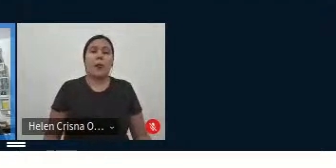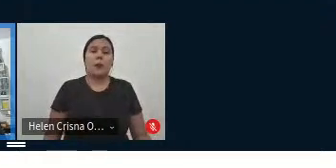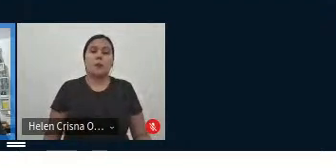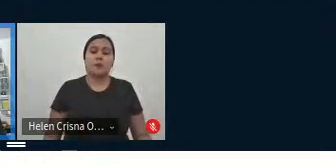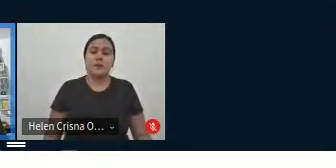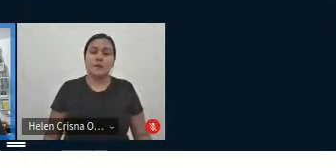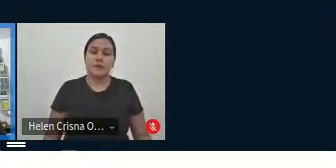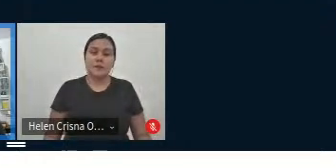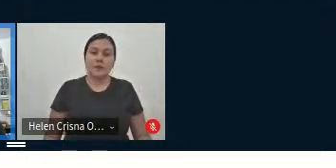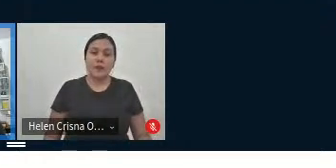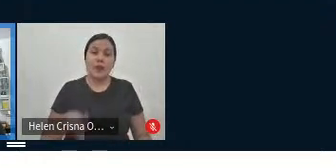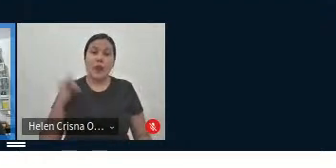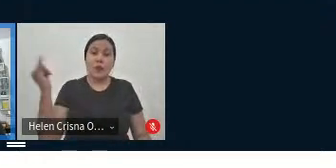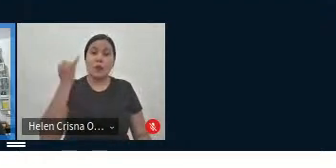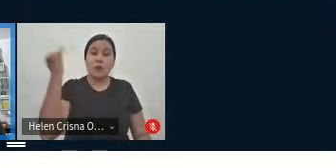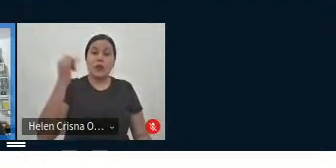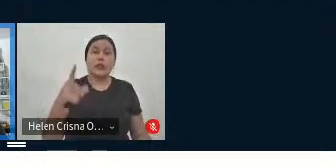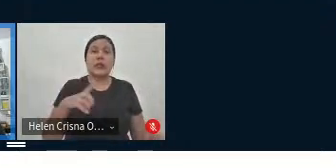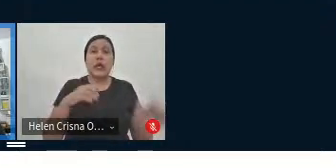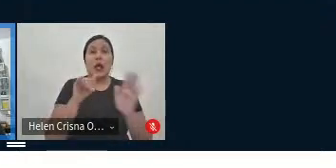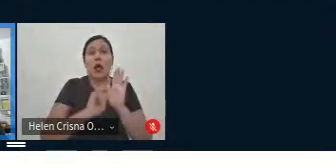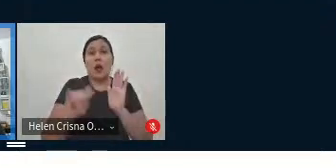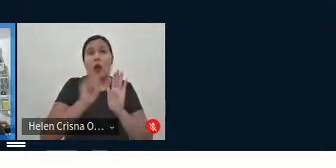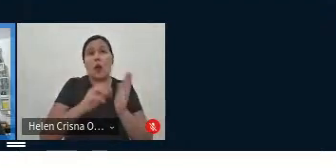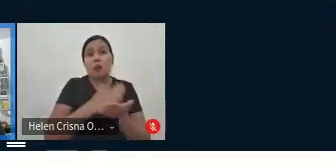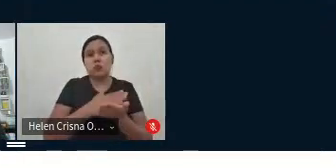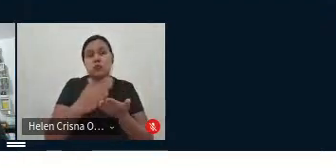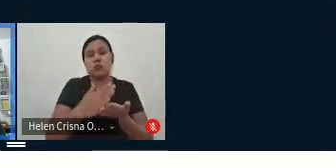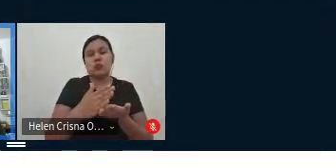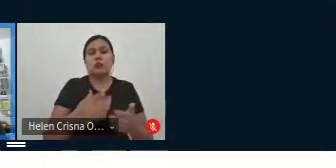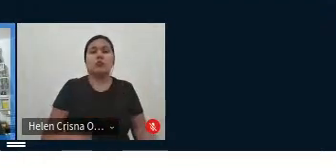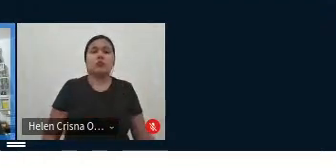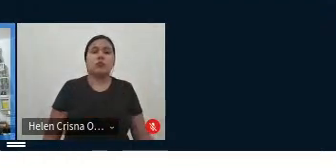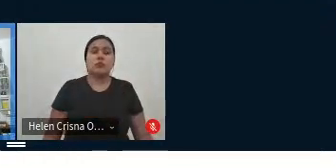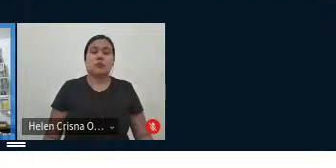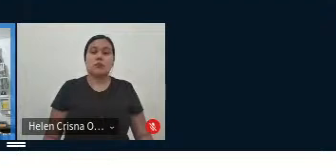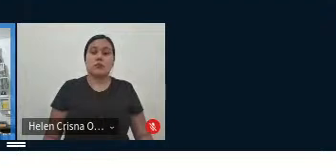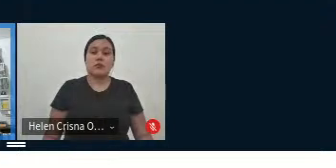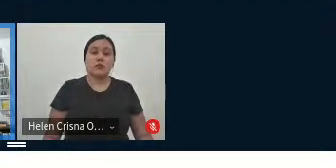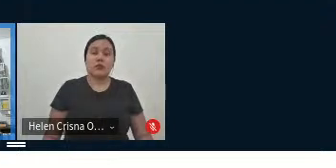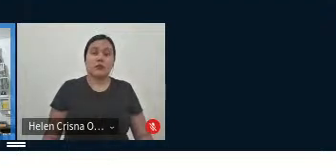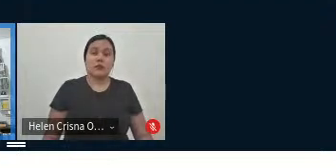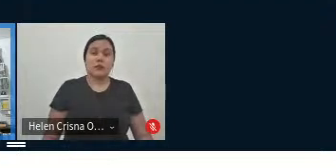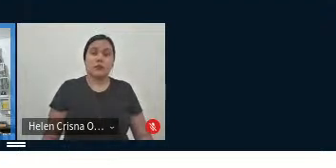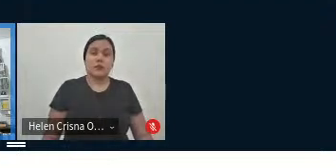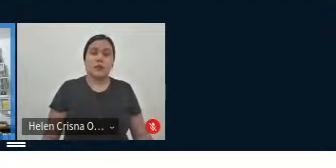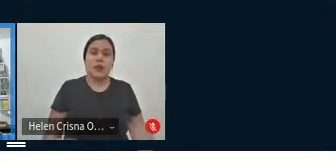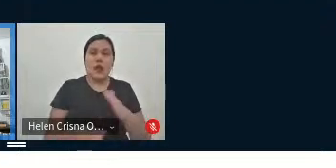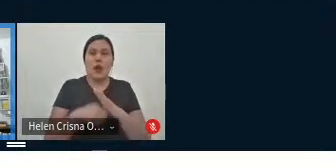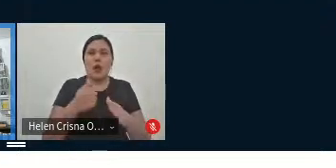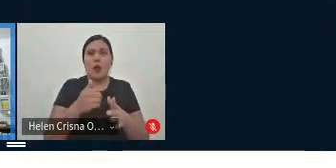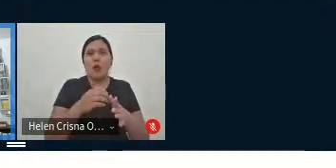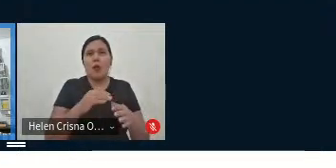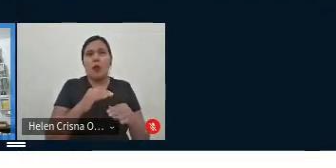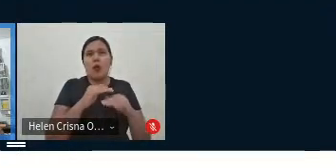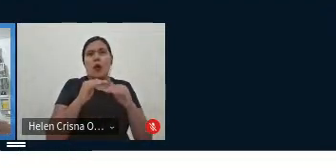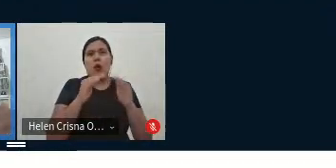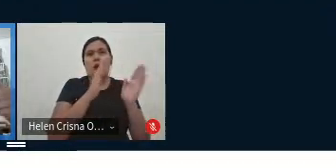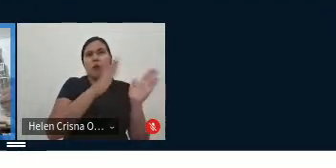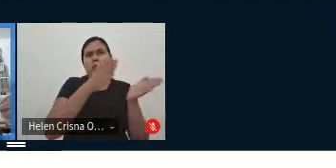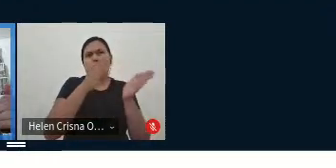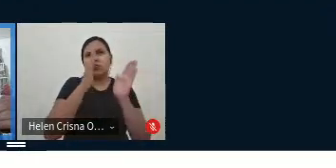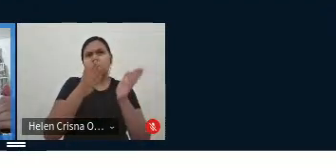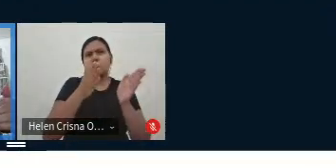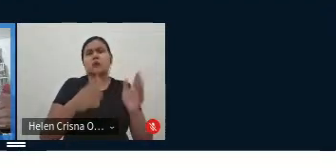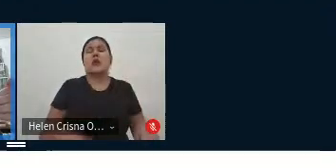Então, é importante ter essa publicação inicial, dessa primeira fase, né? Ou dessa fase que está